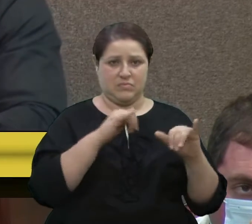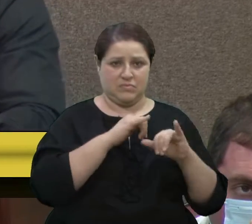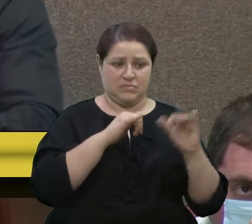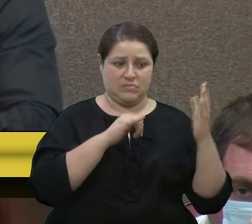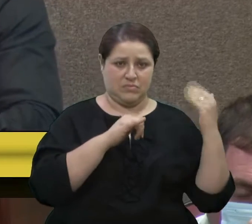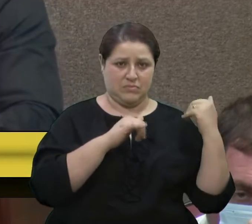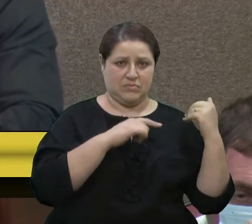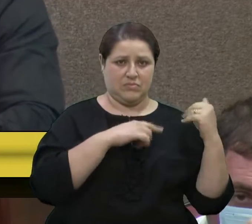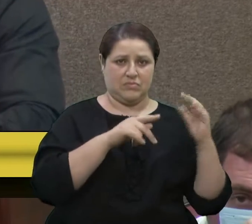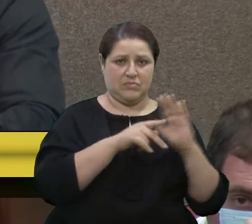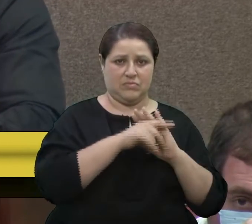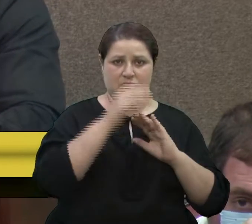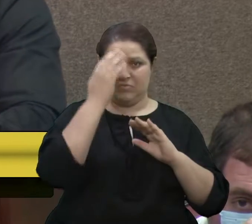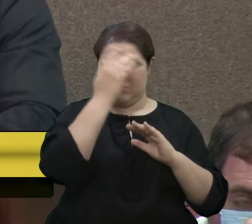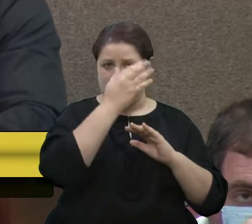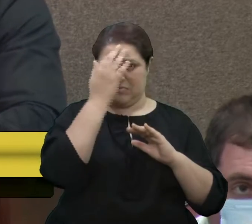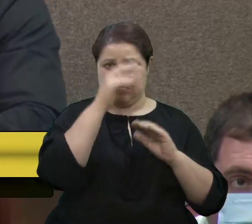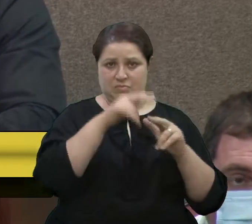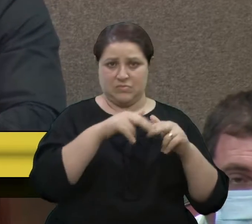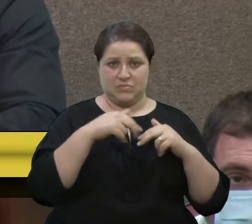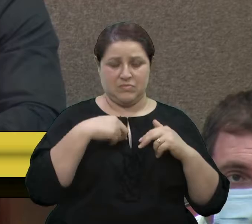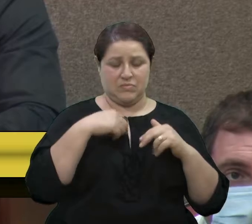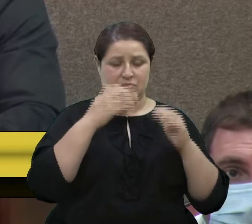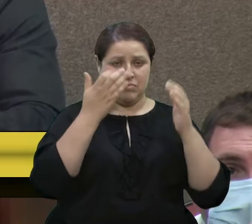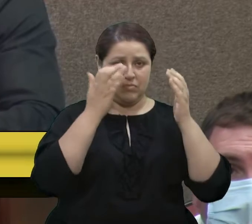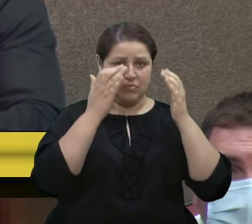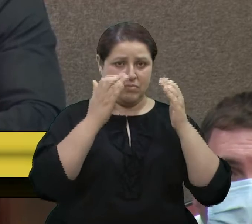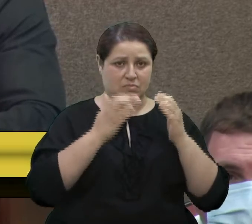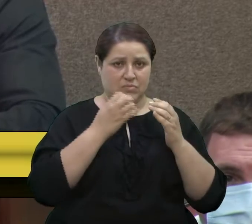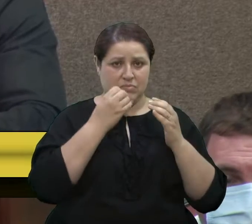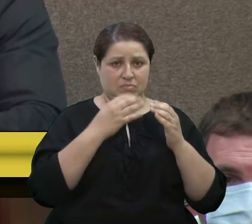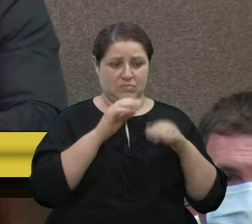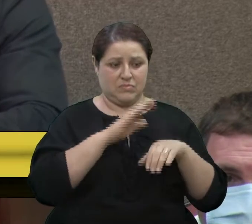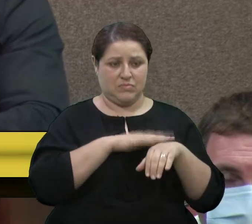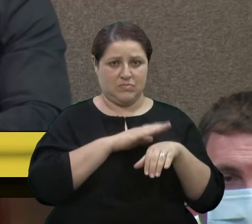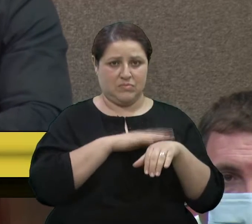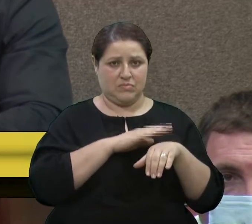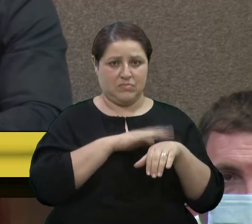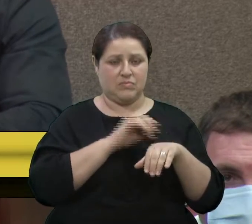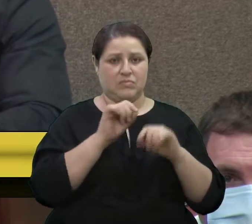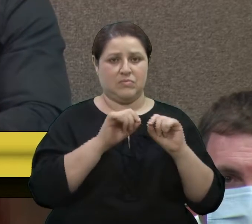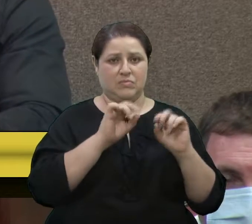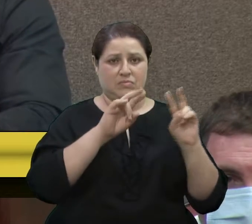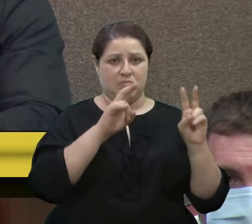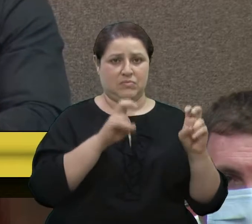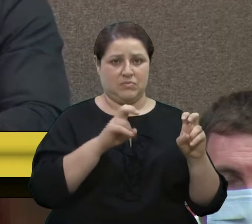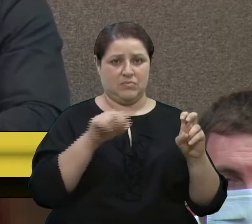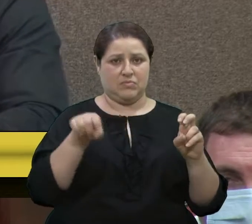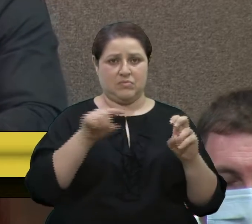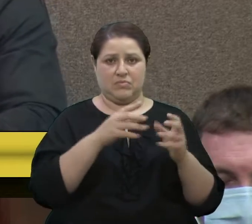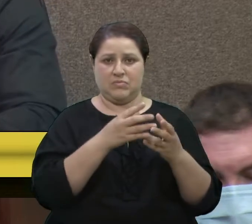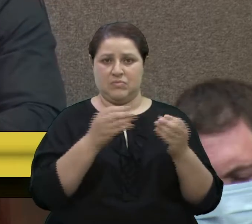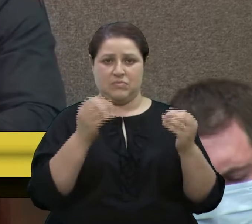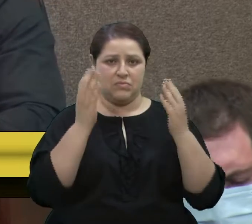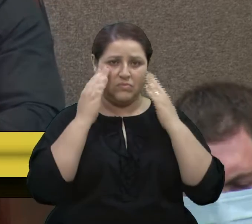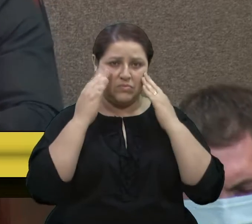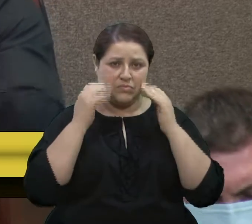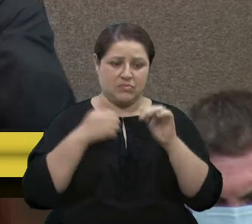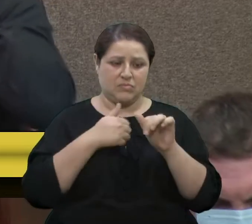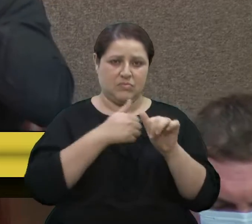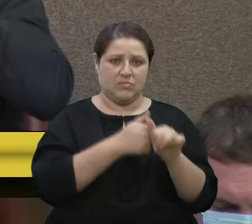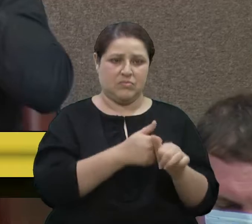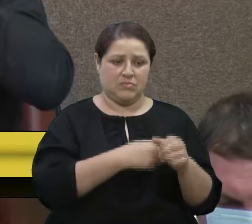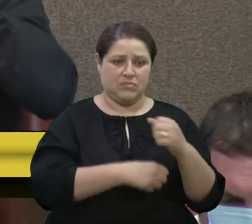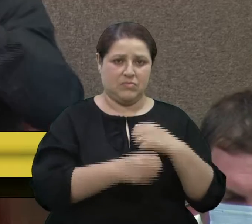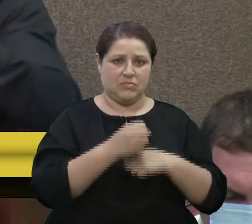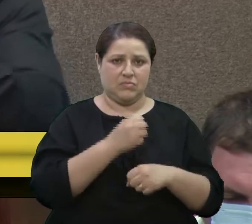Por isso que eu analiso muito bem o momento e do que se trata. Muitos aqui sabem e acompanharam, tanto no ano